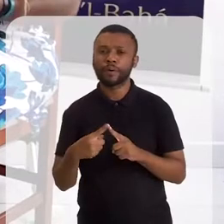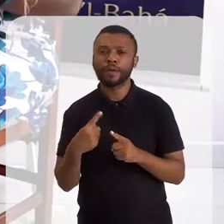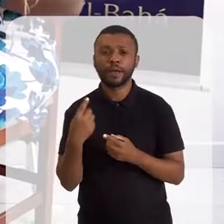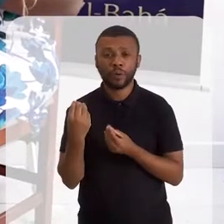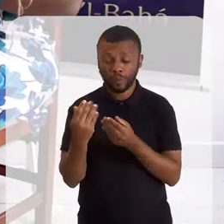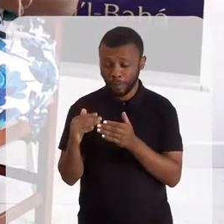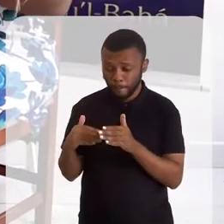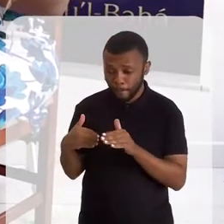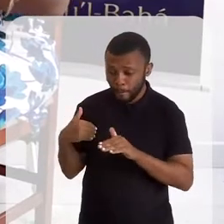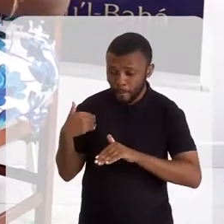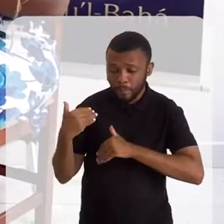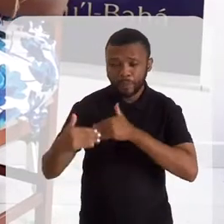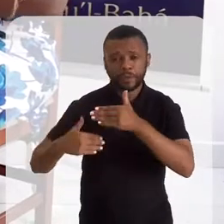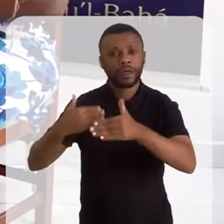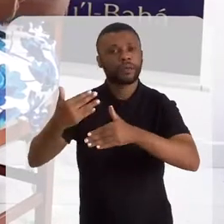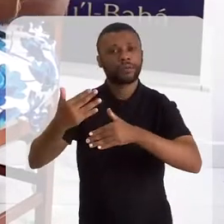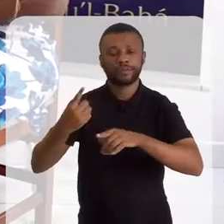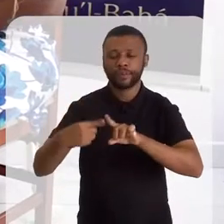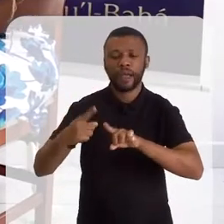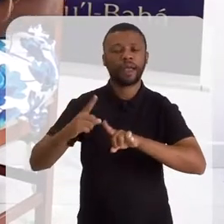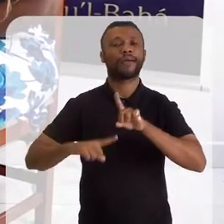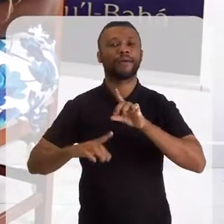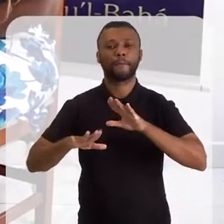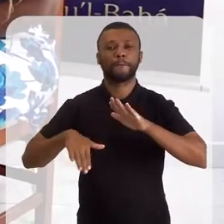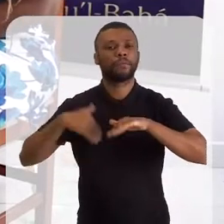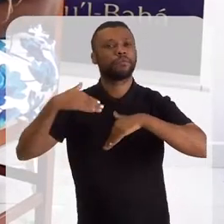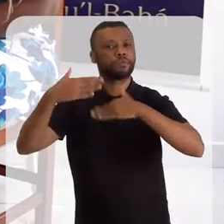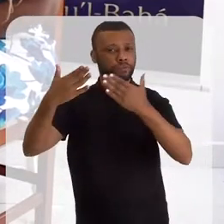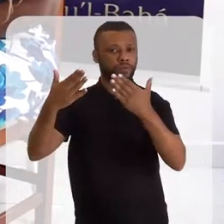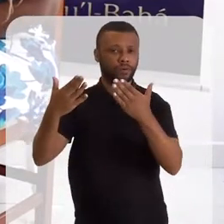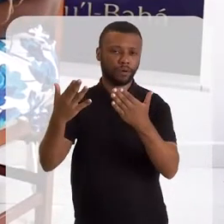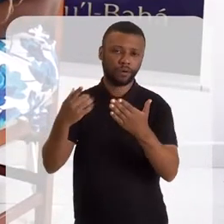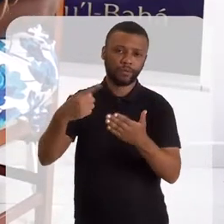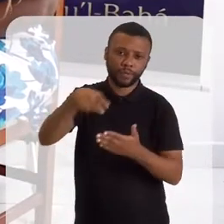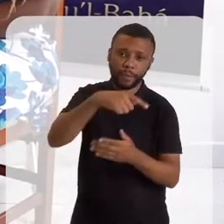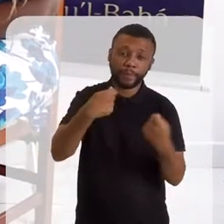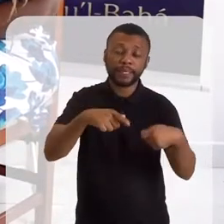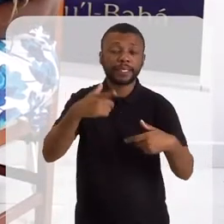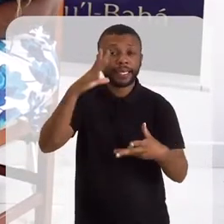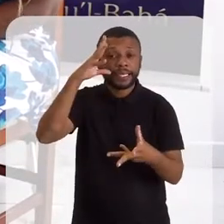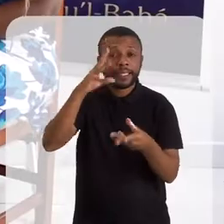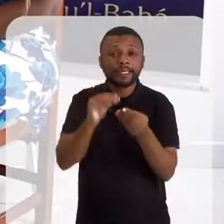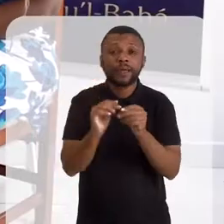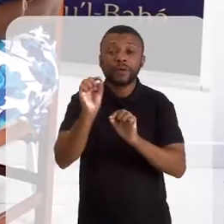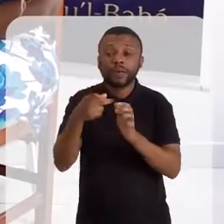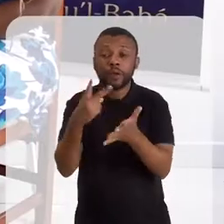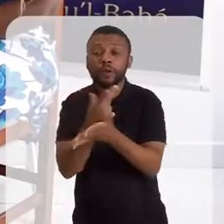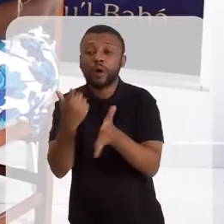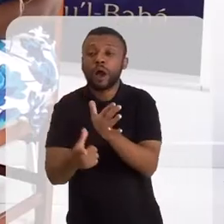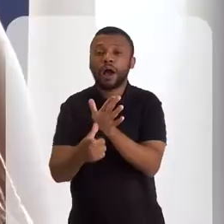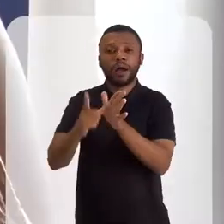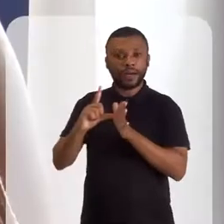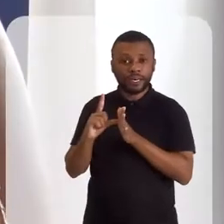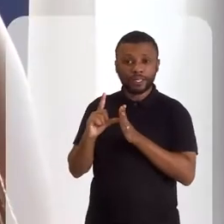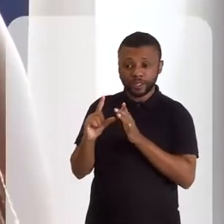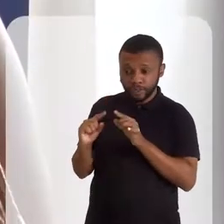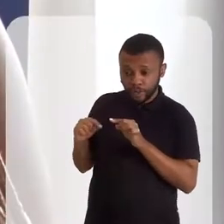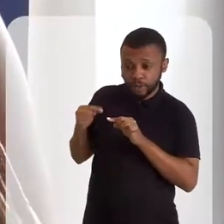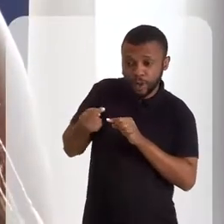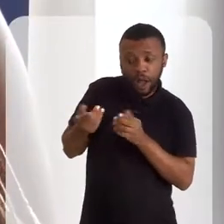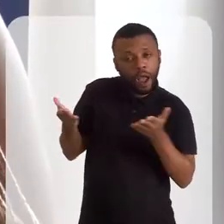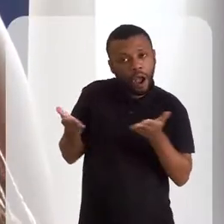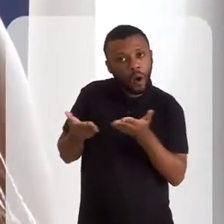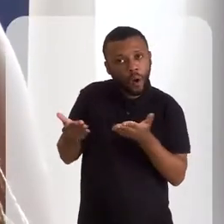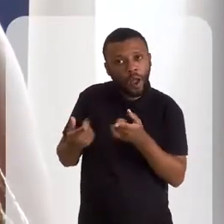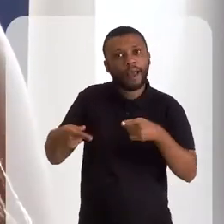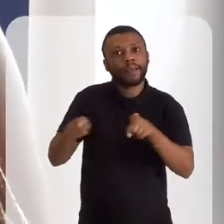como faz parte de um processo evolutivo, então, você precisa entender o que veio para entender o que está, para entender o